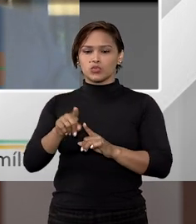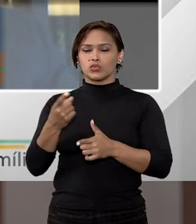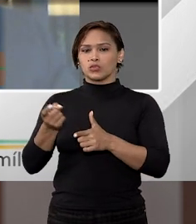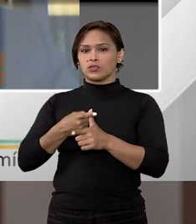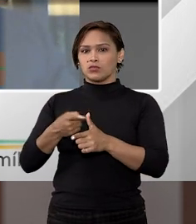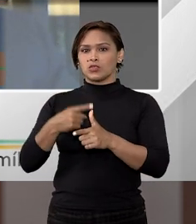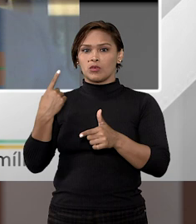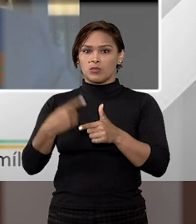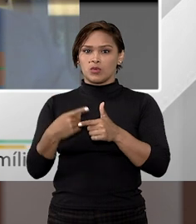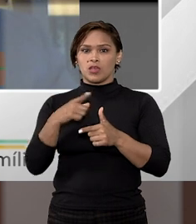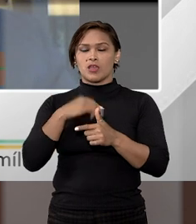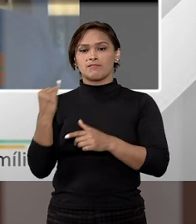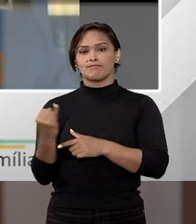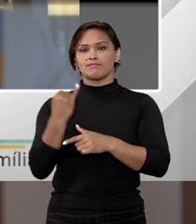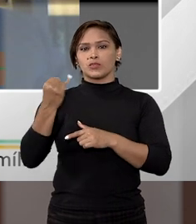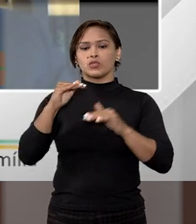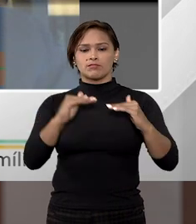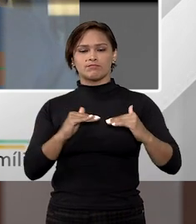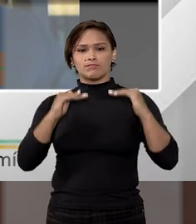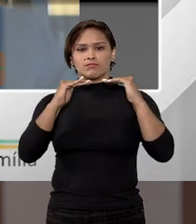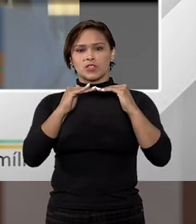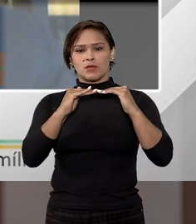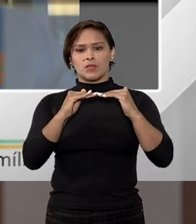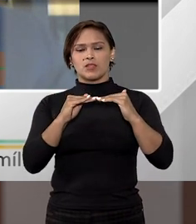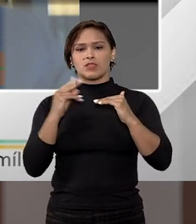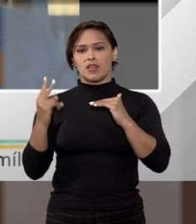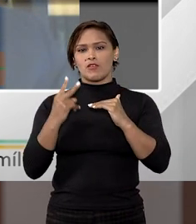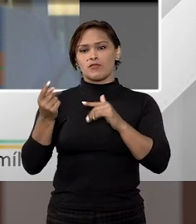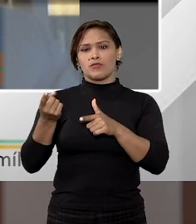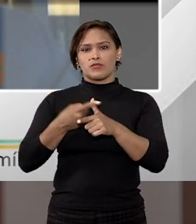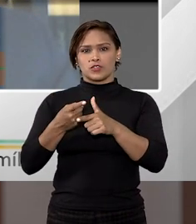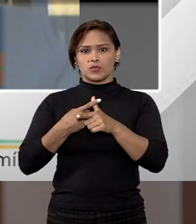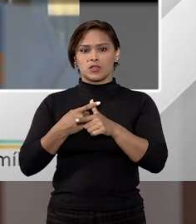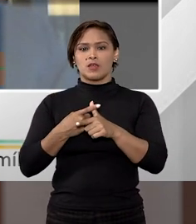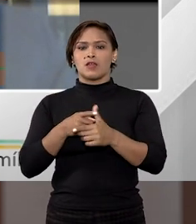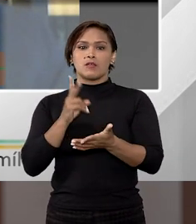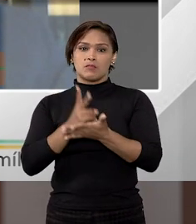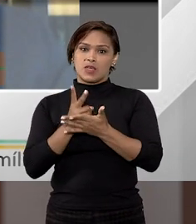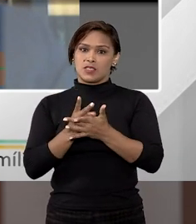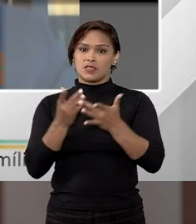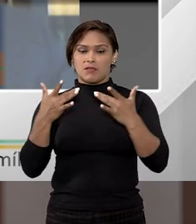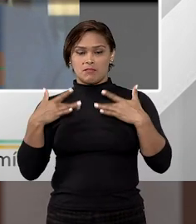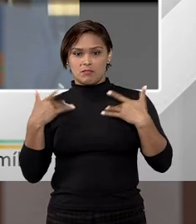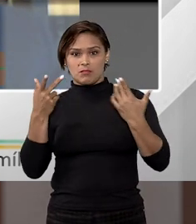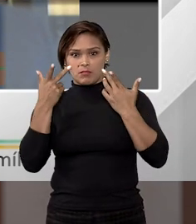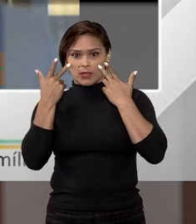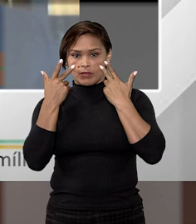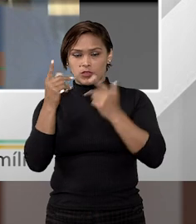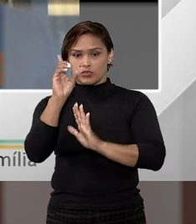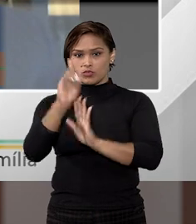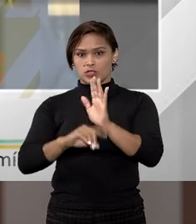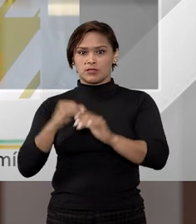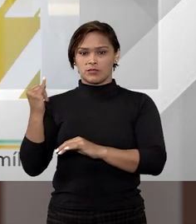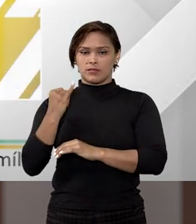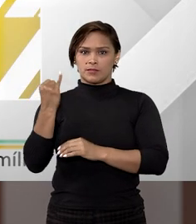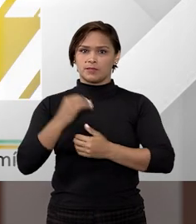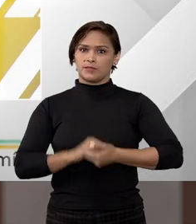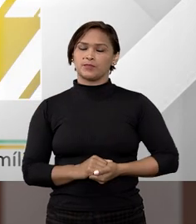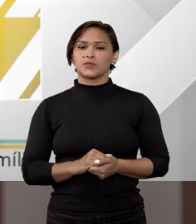do devedor, porque há também a importância de manter a solvabilidade das dívidas, mas sempre privilegiando, claro, os direitos fundamentais.